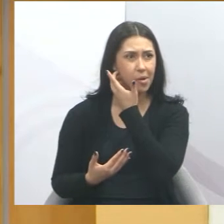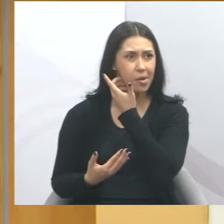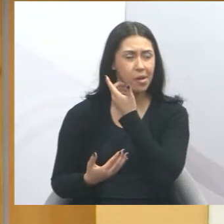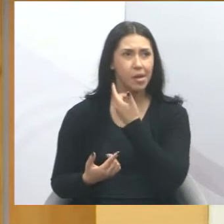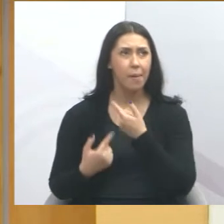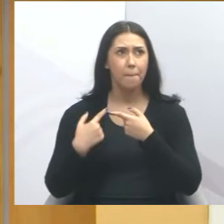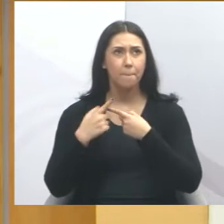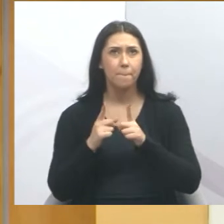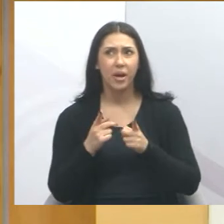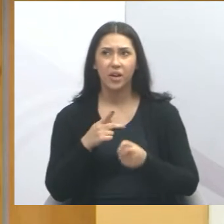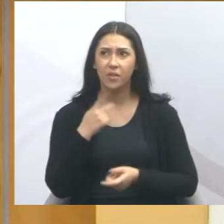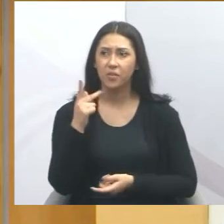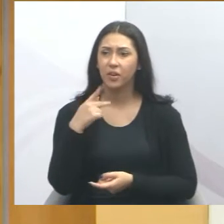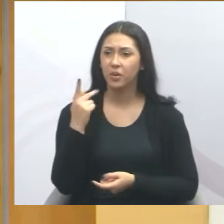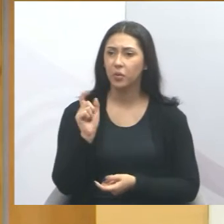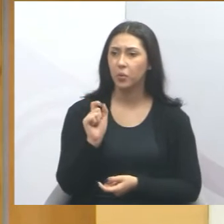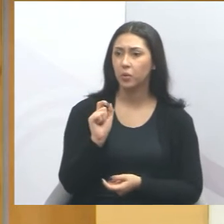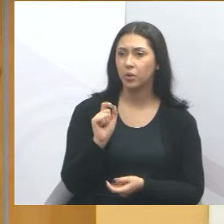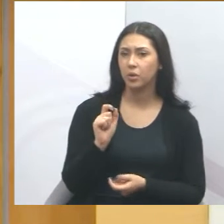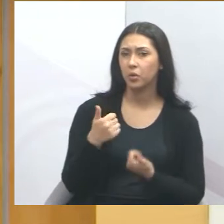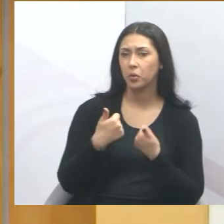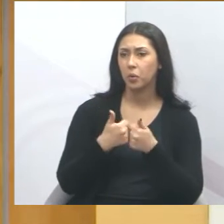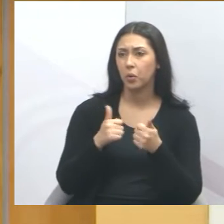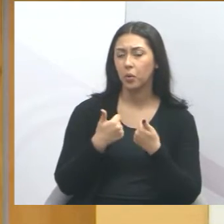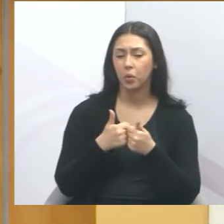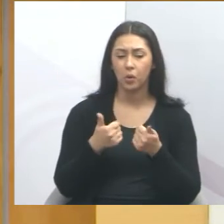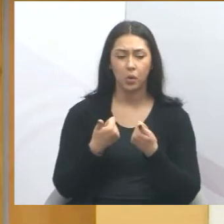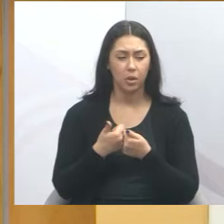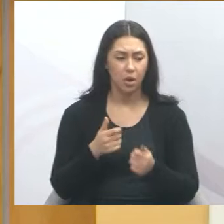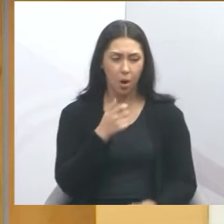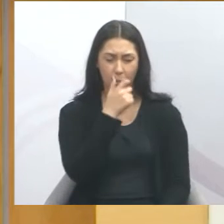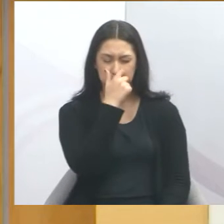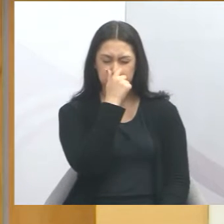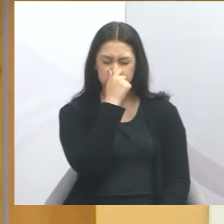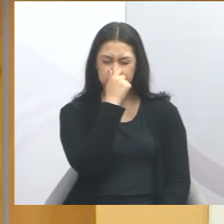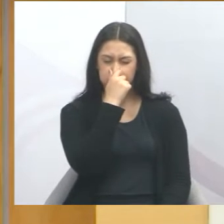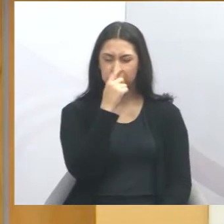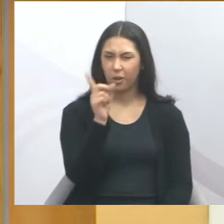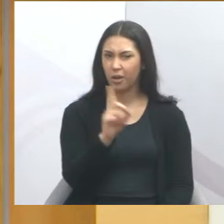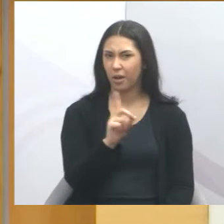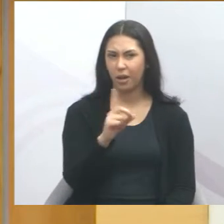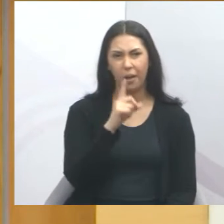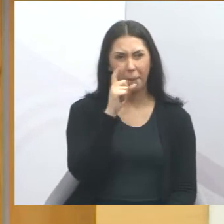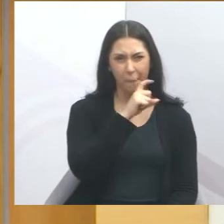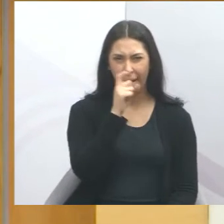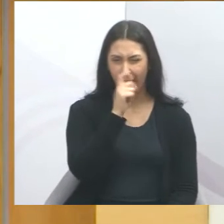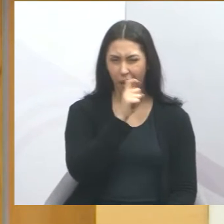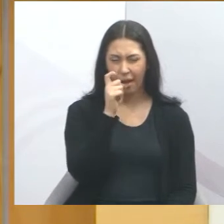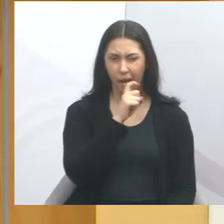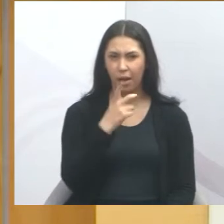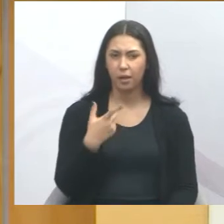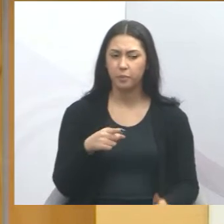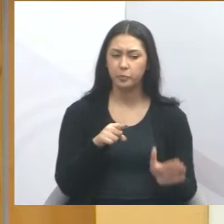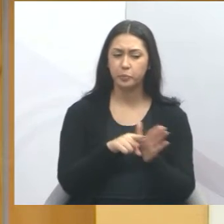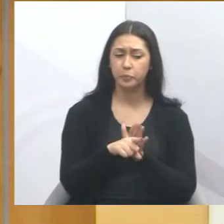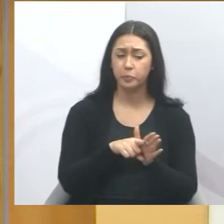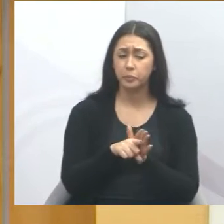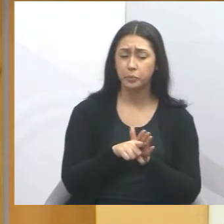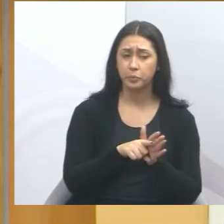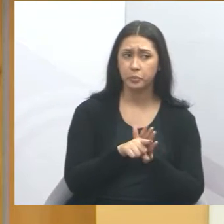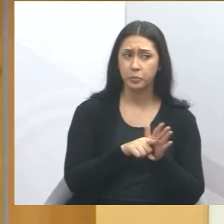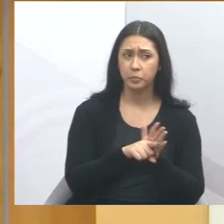afirmou aqui que os ônibus de Jacareí não estão lotados. Que, segundo a pesquisa que fora